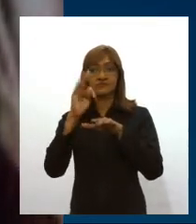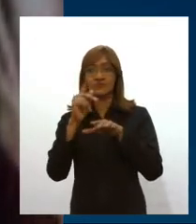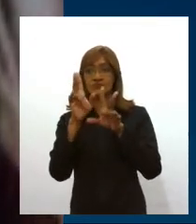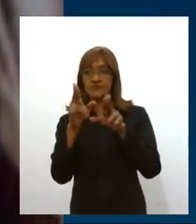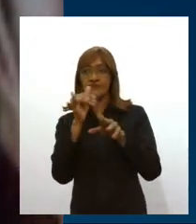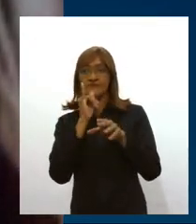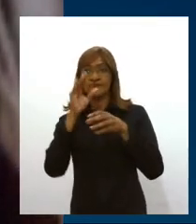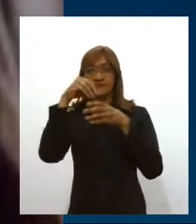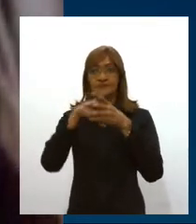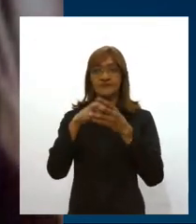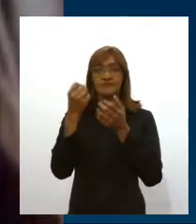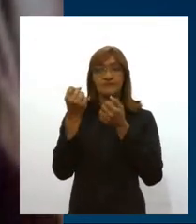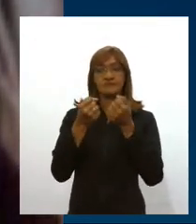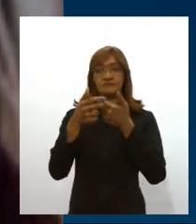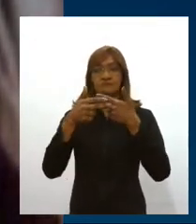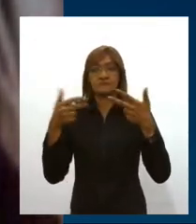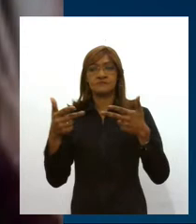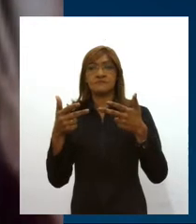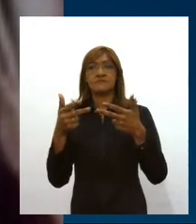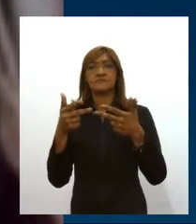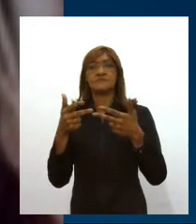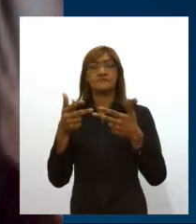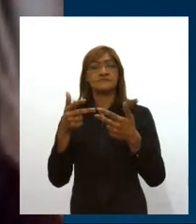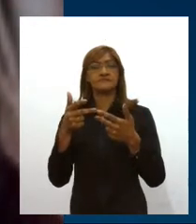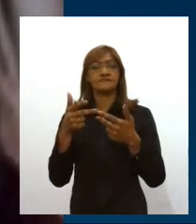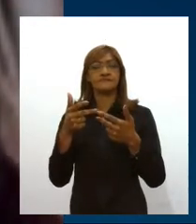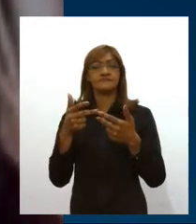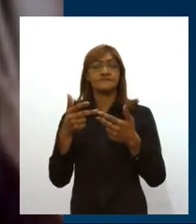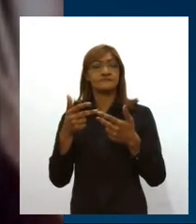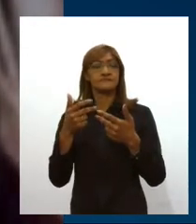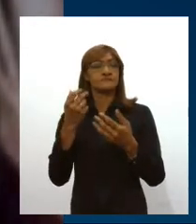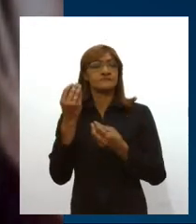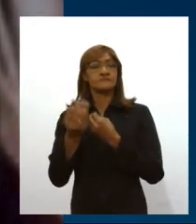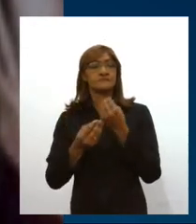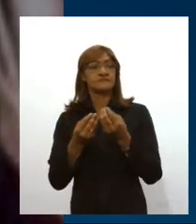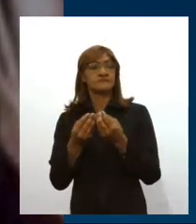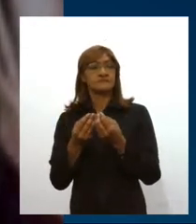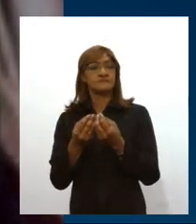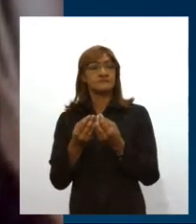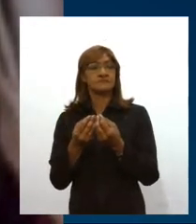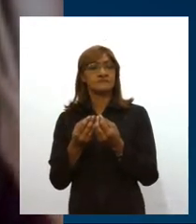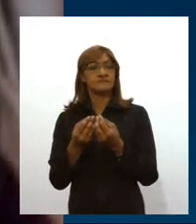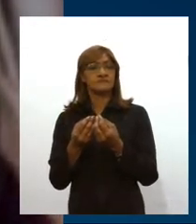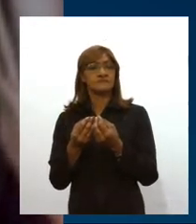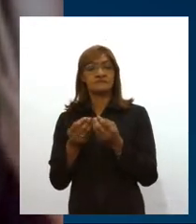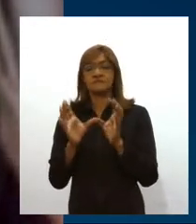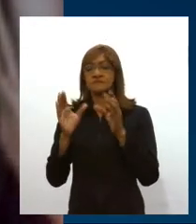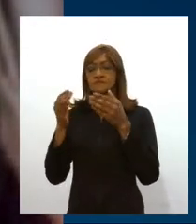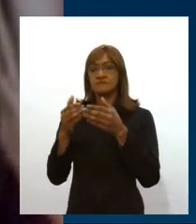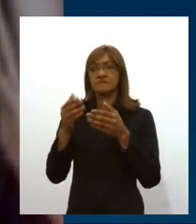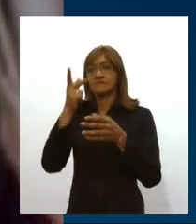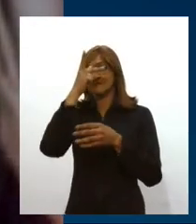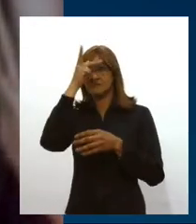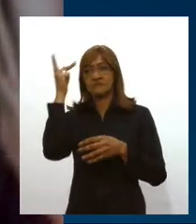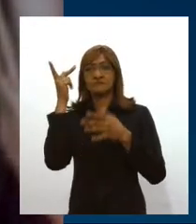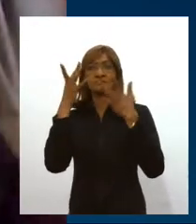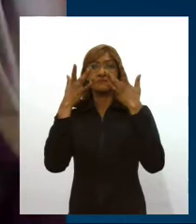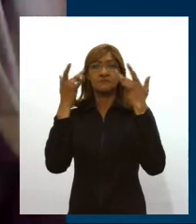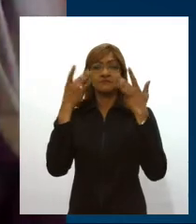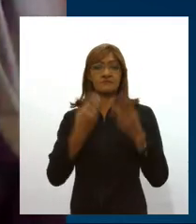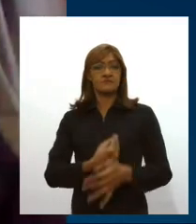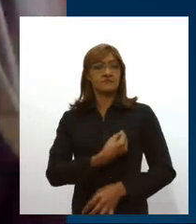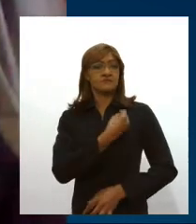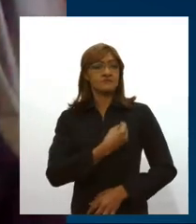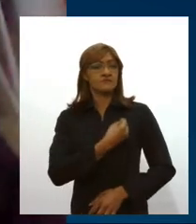apresentações artísticas mais ampliadas, com presença mesmo no espaço